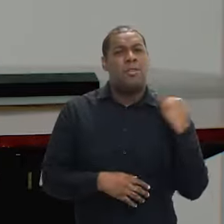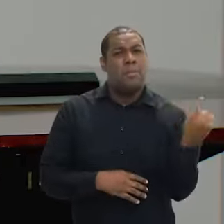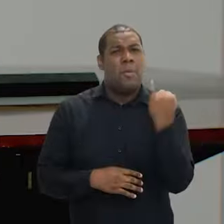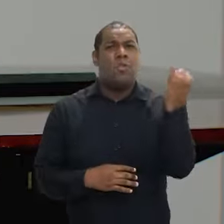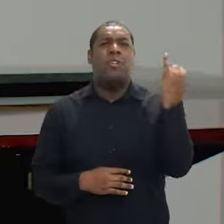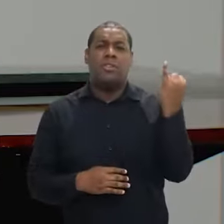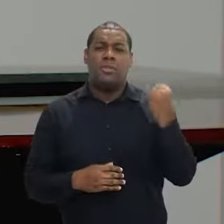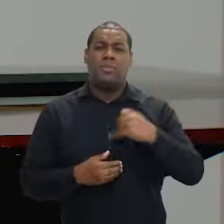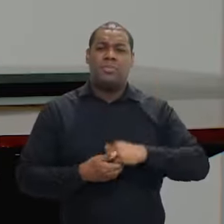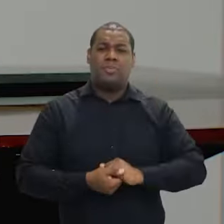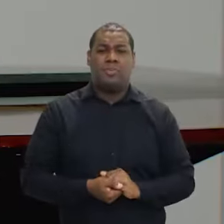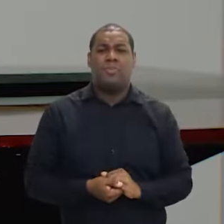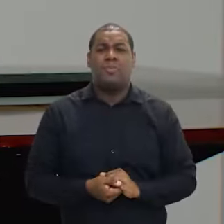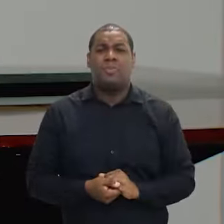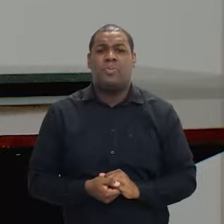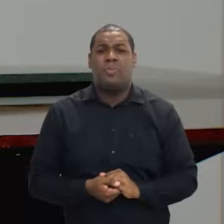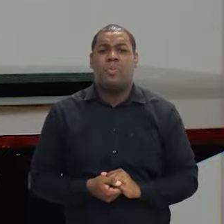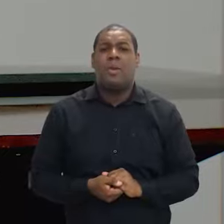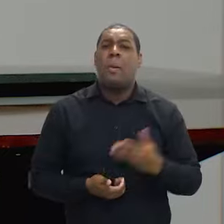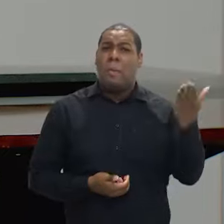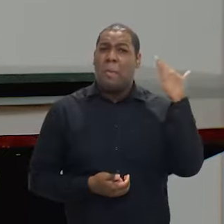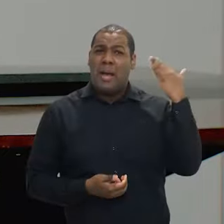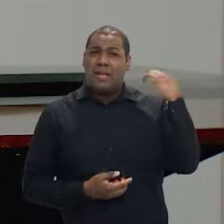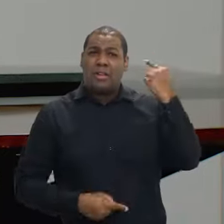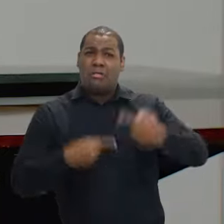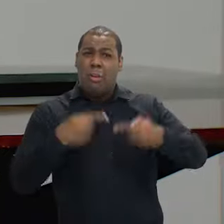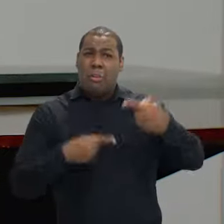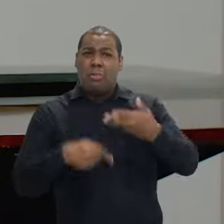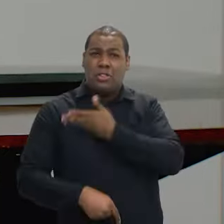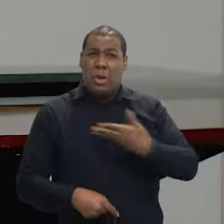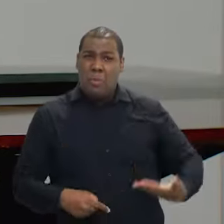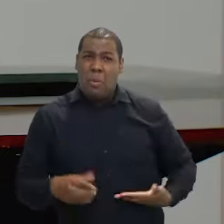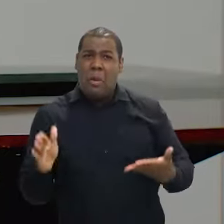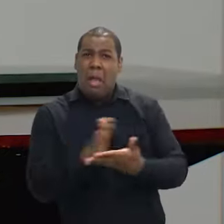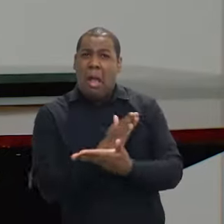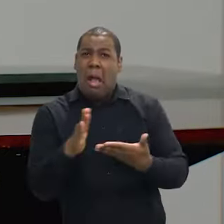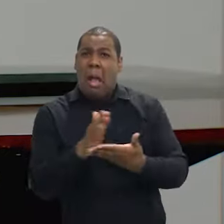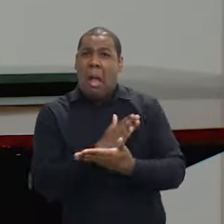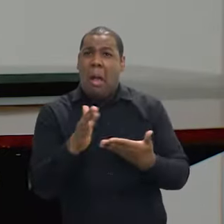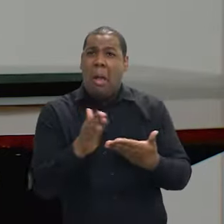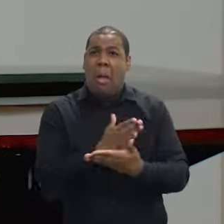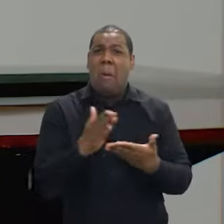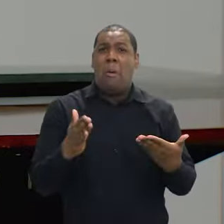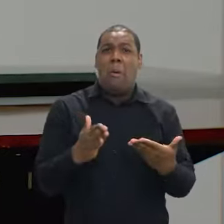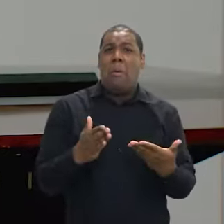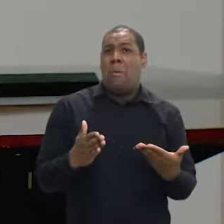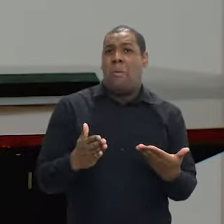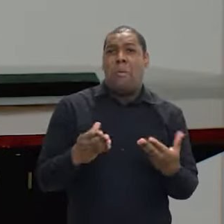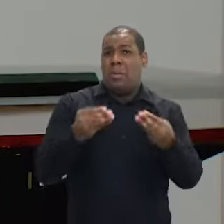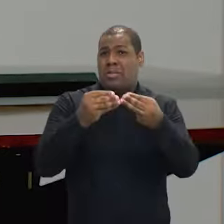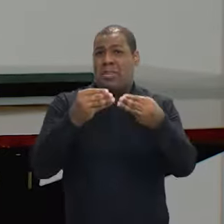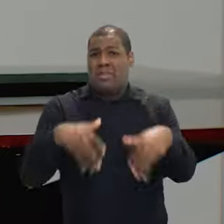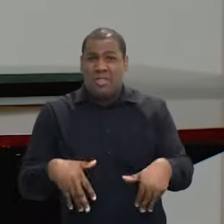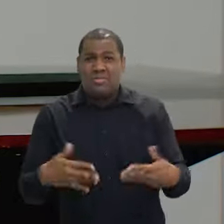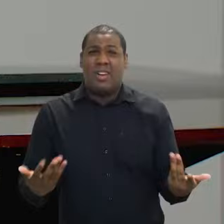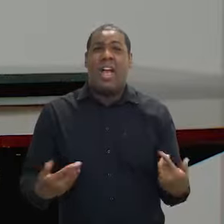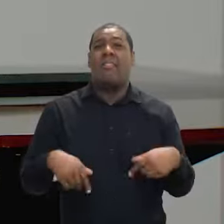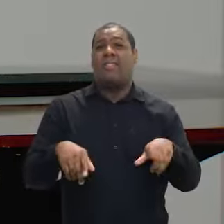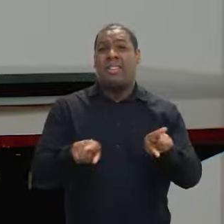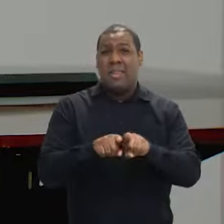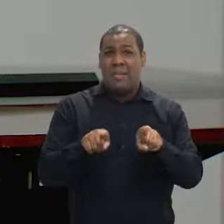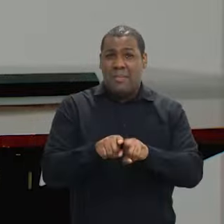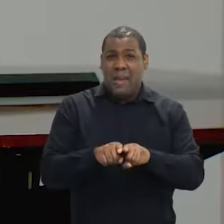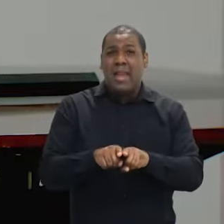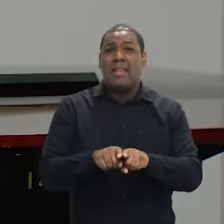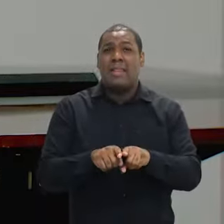Políticas fundamentais que estavam degradadas, né? Ou subdimensionadas, né? Mal